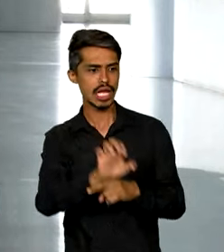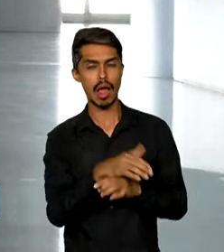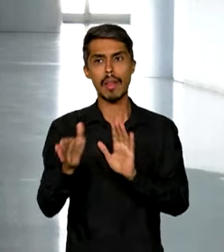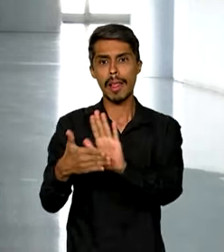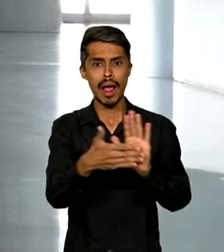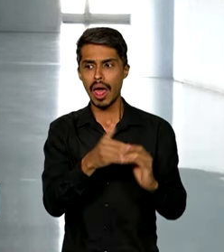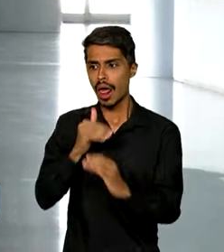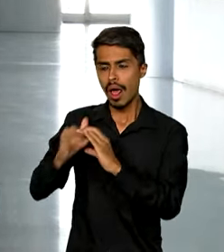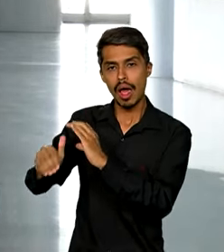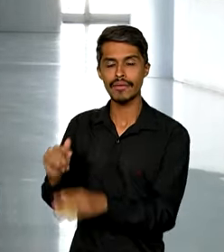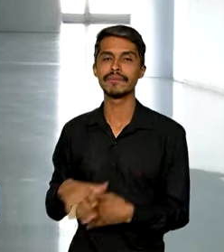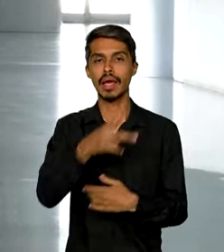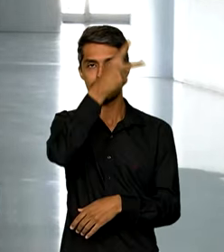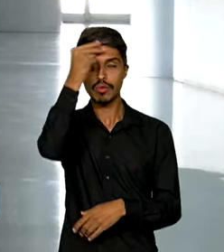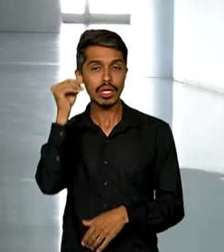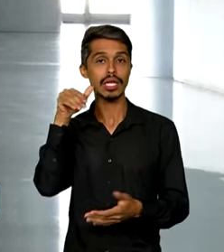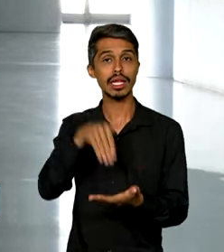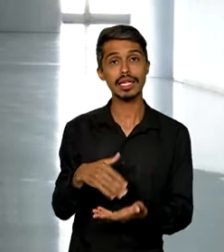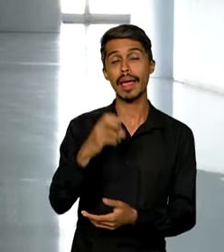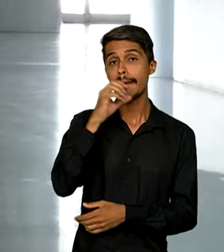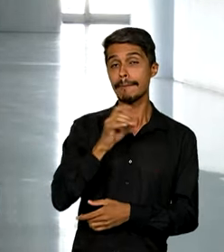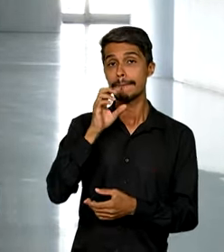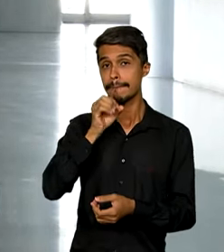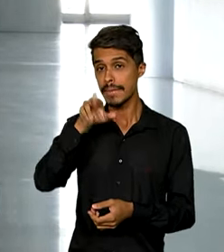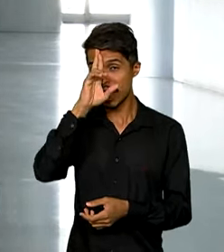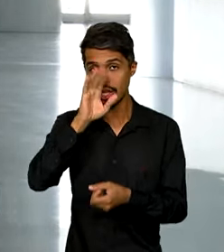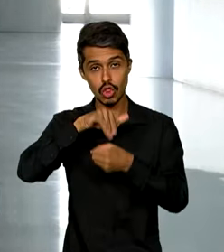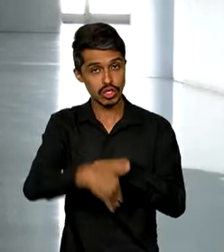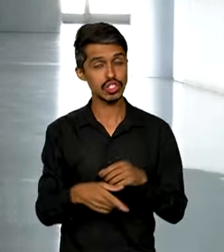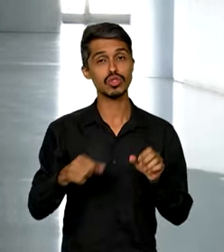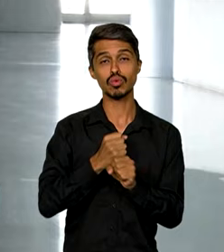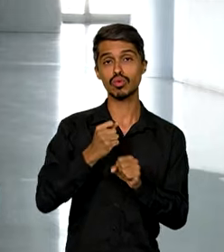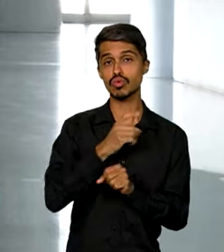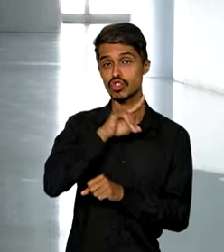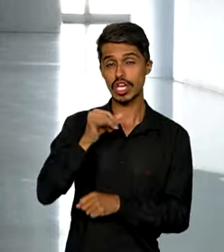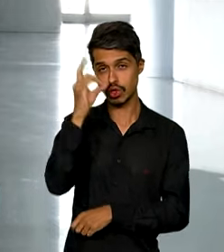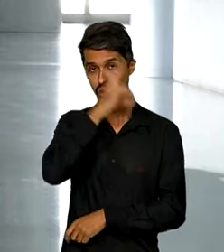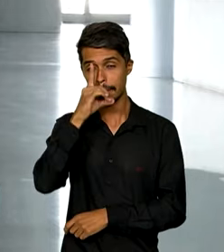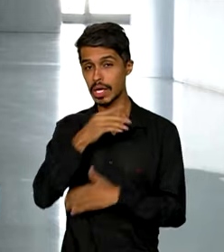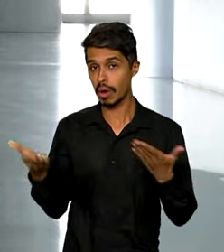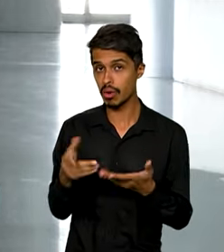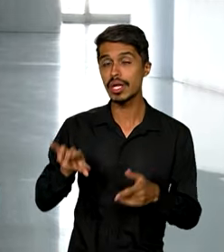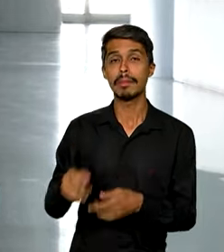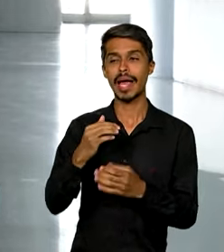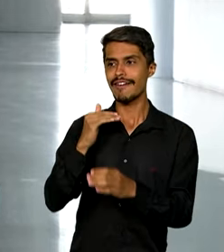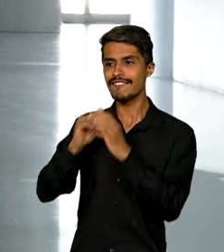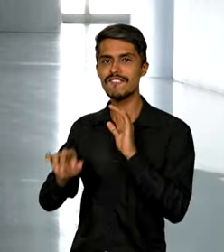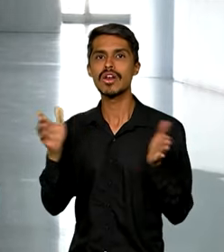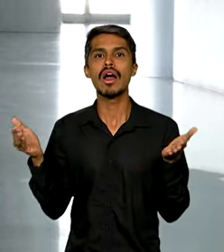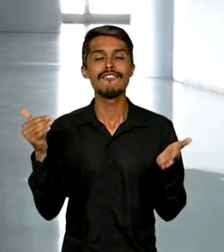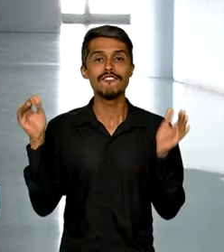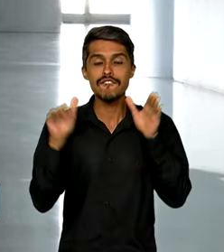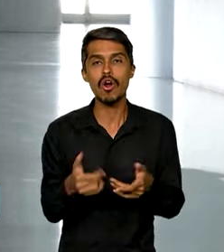As prefeituras têm até a meia-noite de domingo para indicar as prioridades das obras com um enfoque social. O prazo